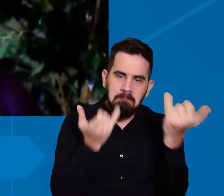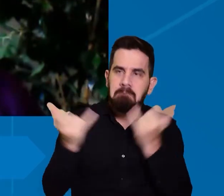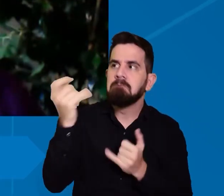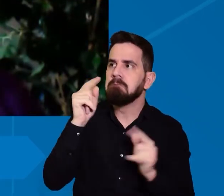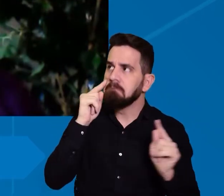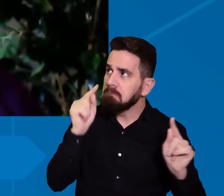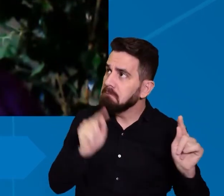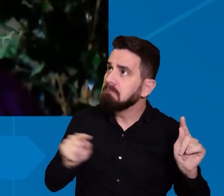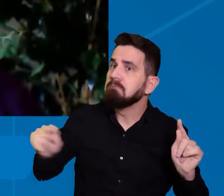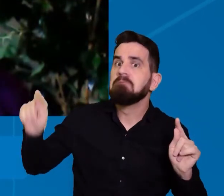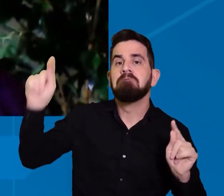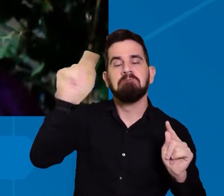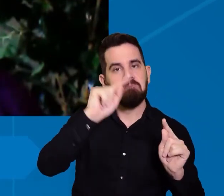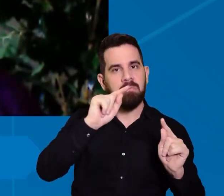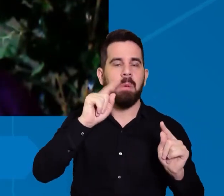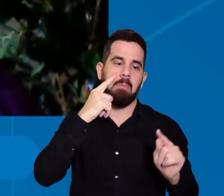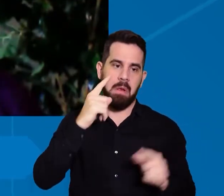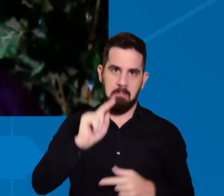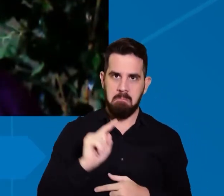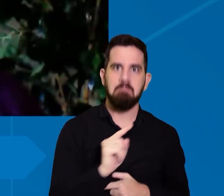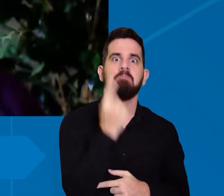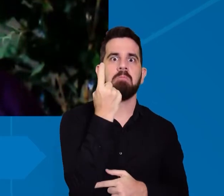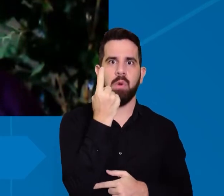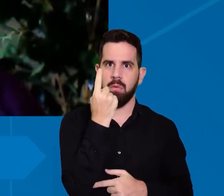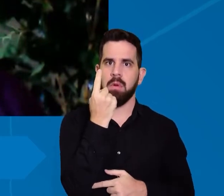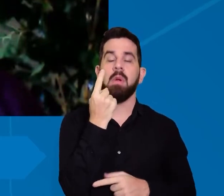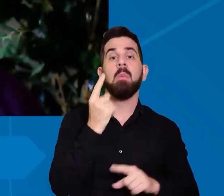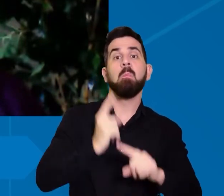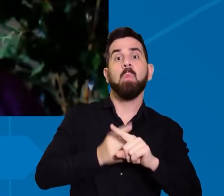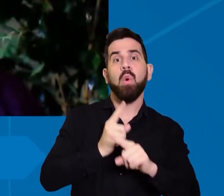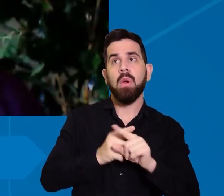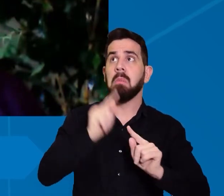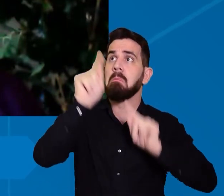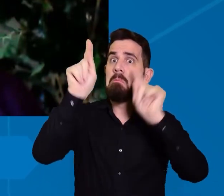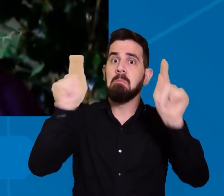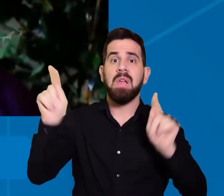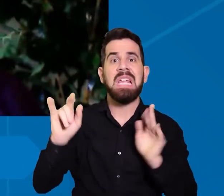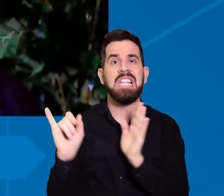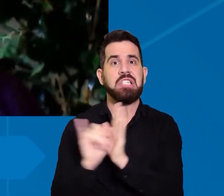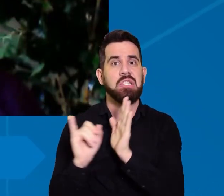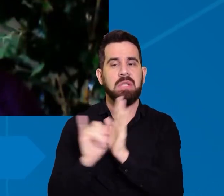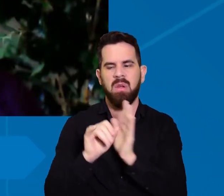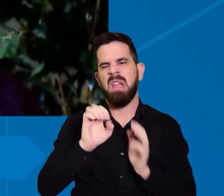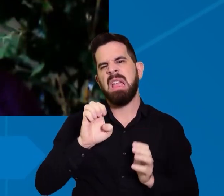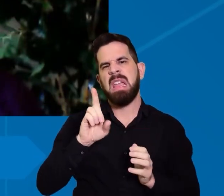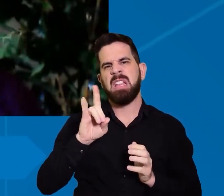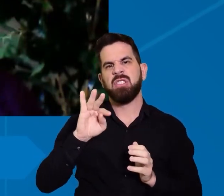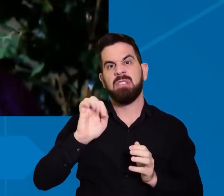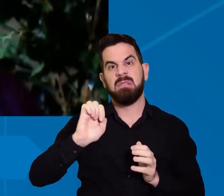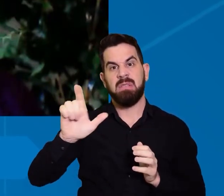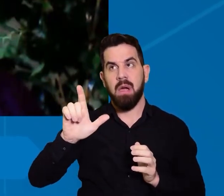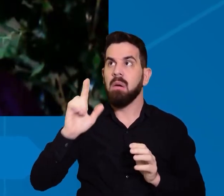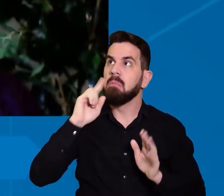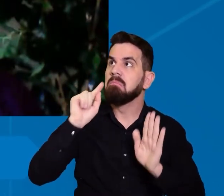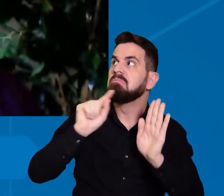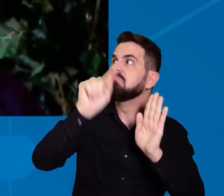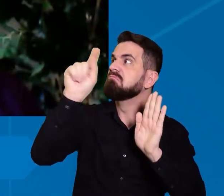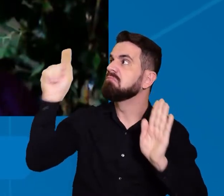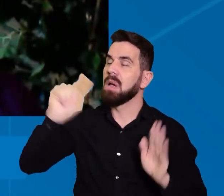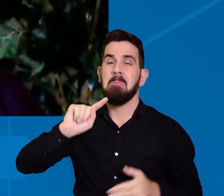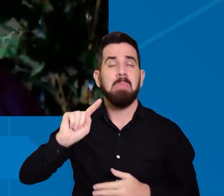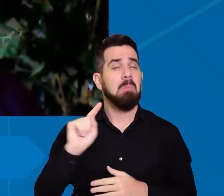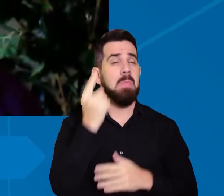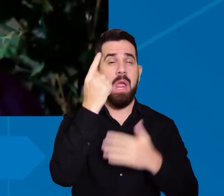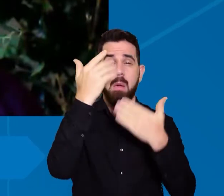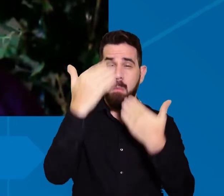nós fomos, de fato, pioneiros nisso. E pelos editais que eu já vi ali que a gente está reunindo, a data da